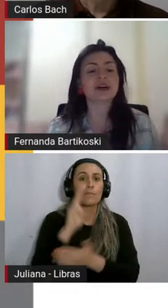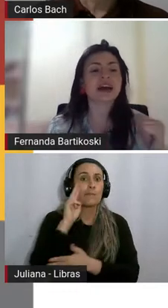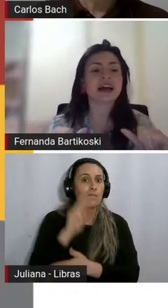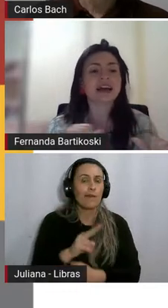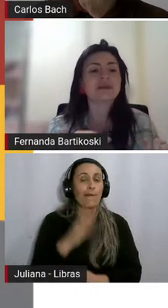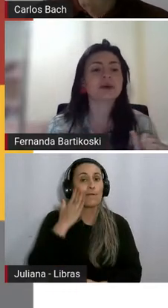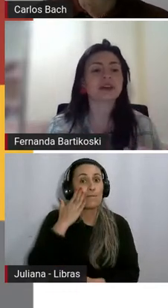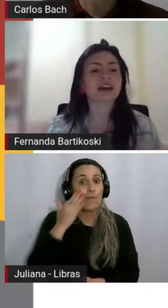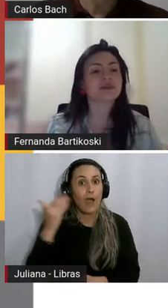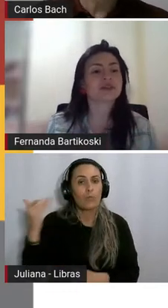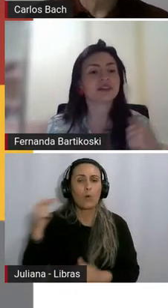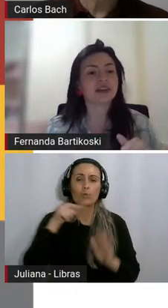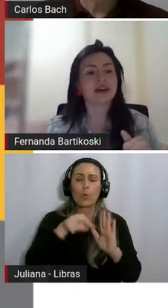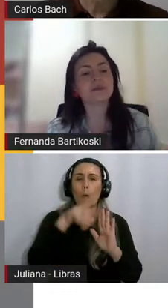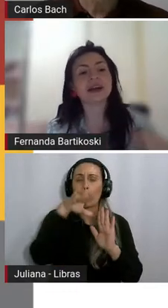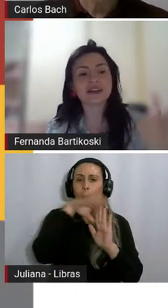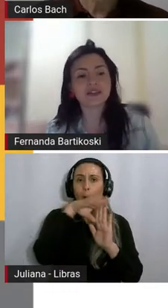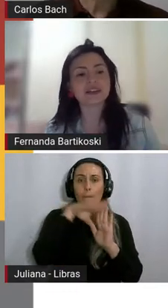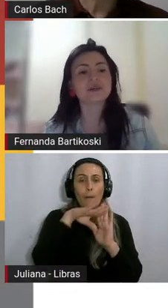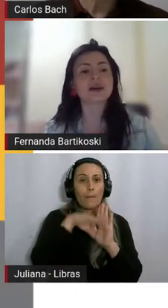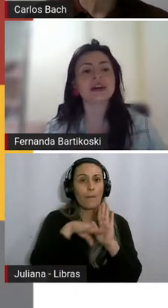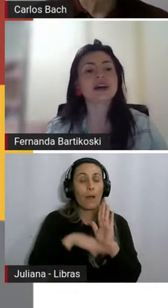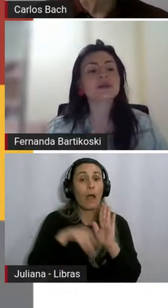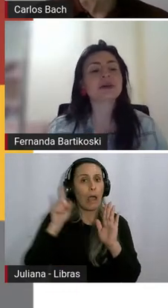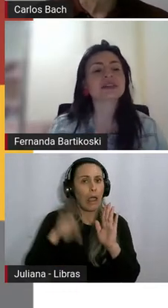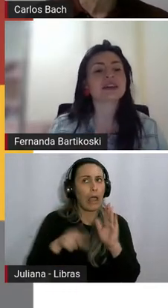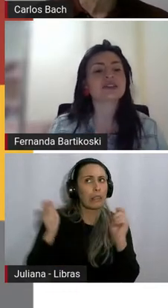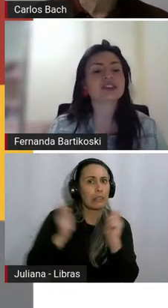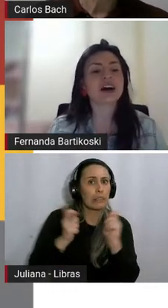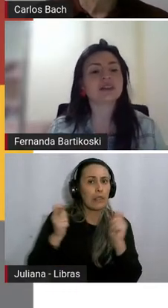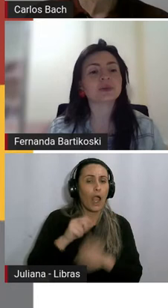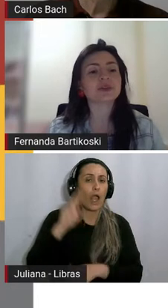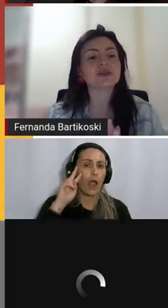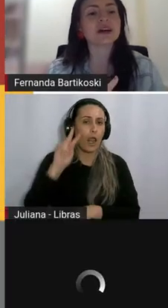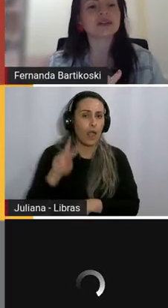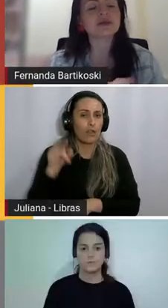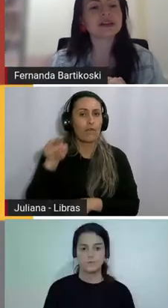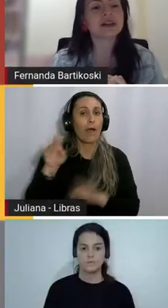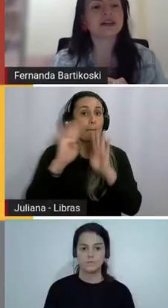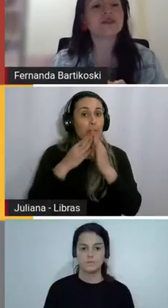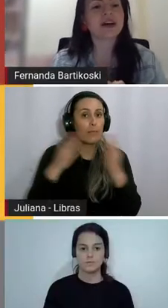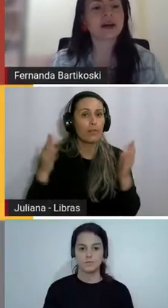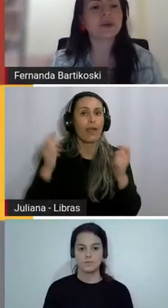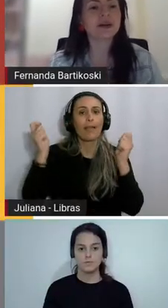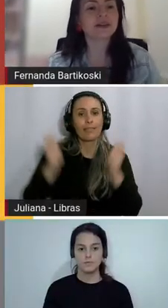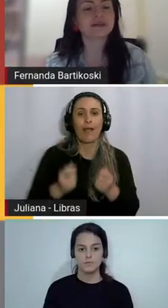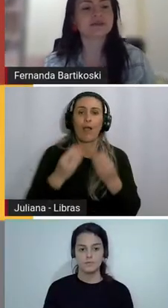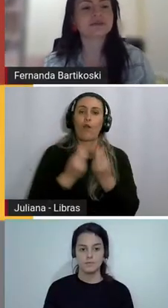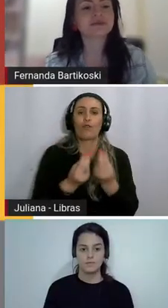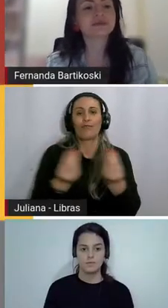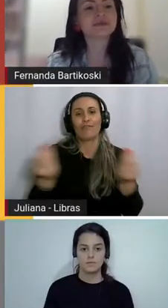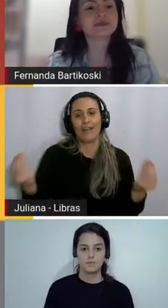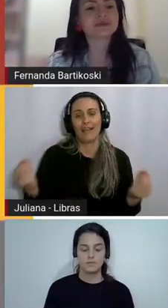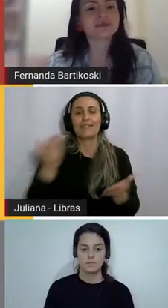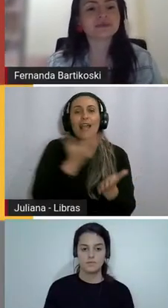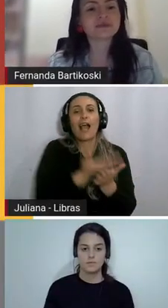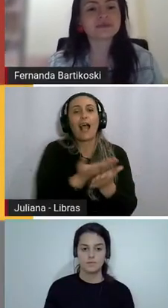olhar lá na biblioteca para ver se tem para levar também para a sala de aula para os nossos alunos lerem, que vale a pena.